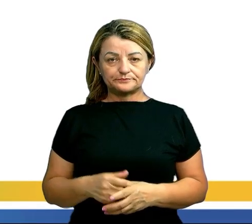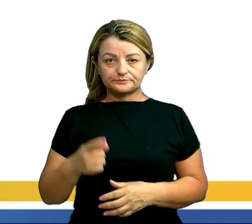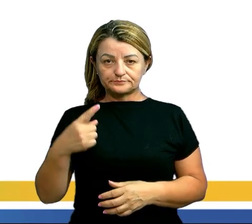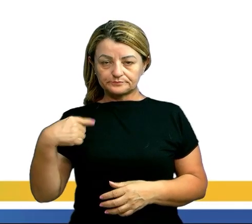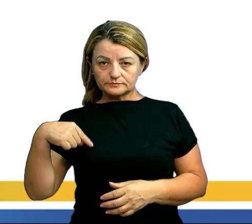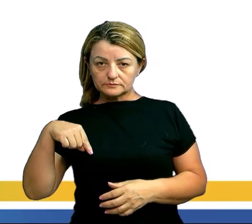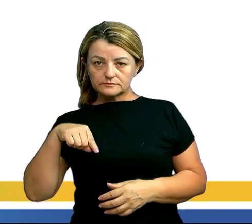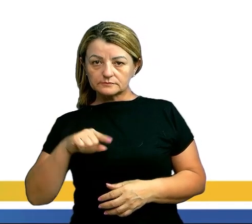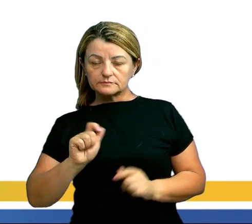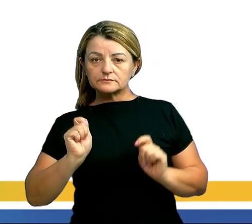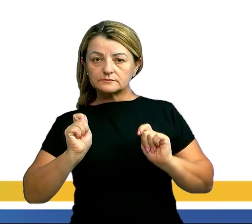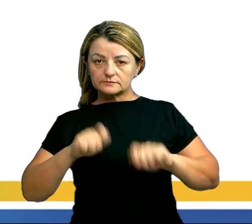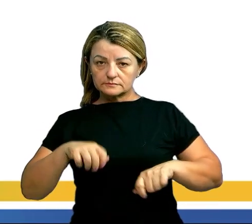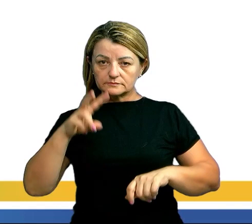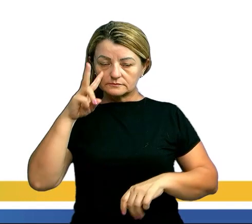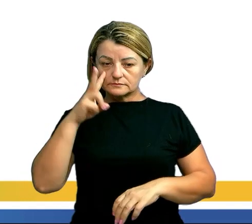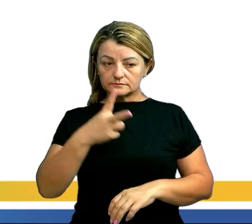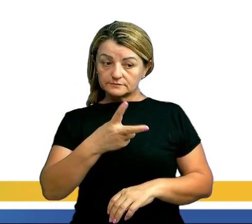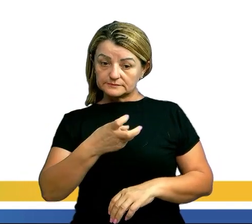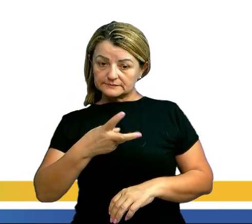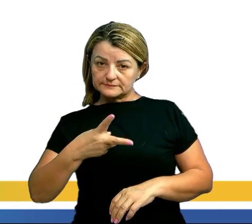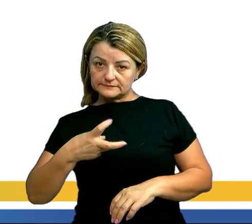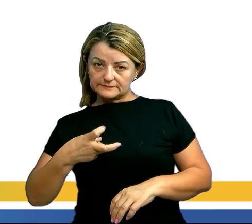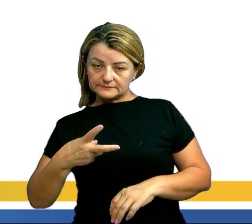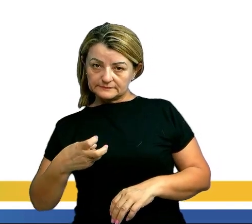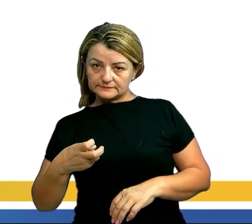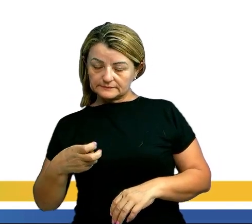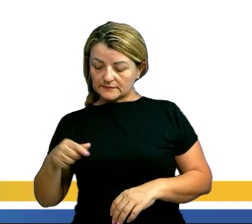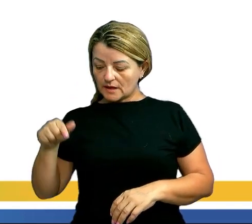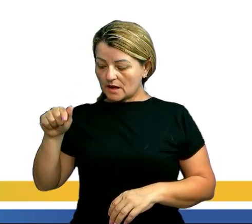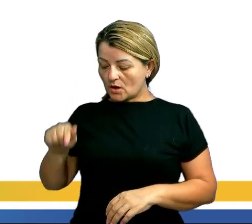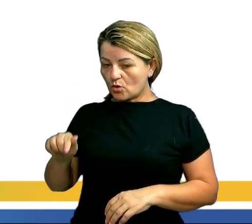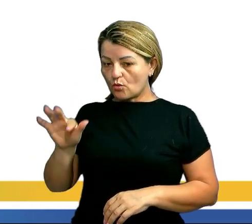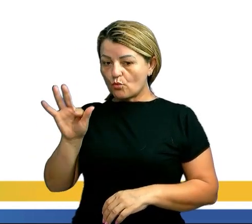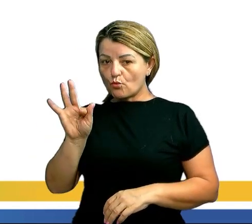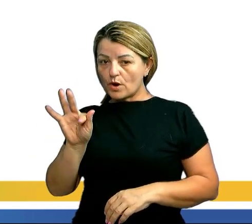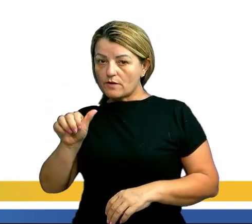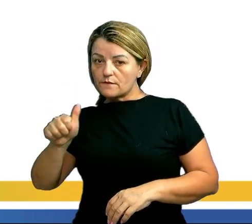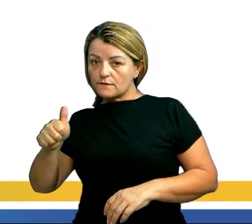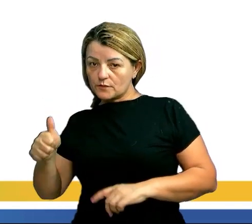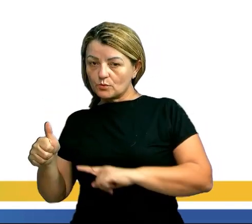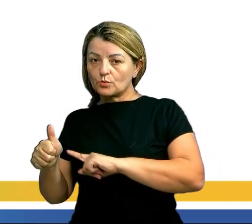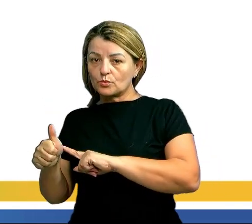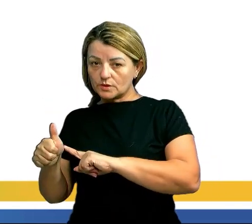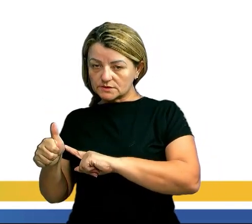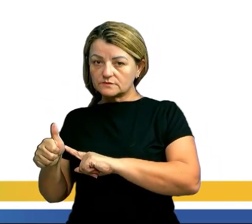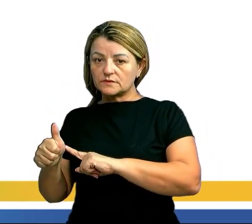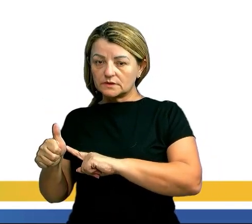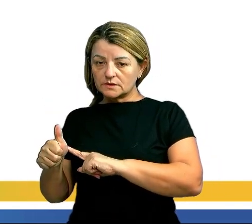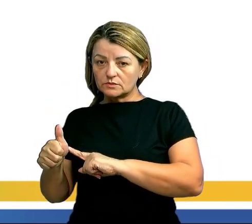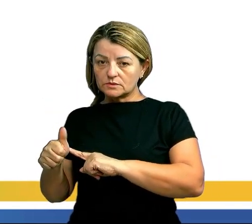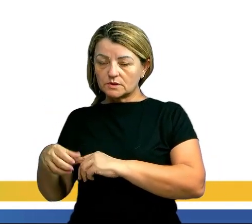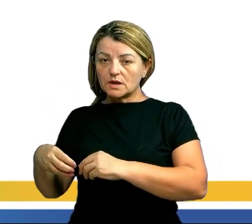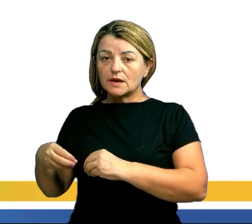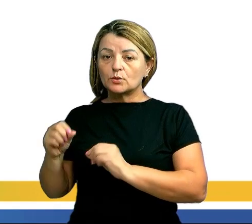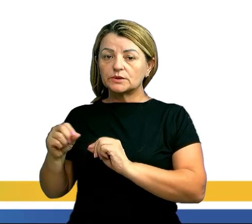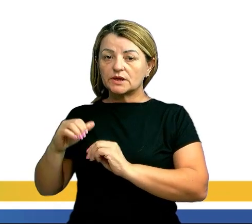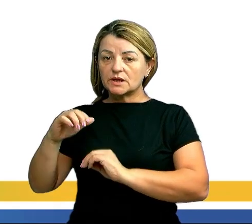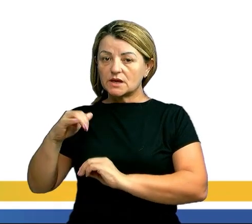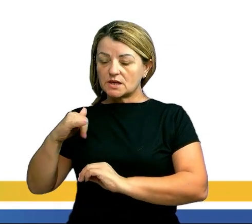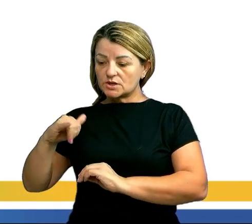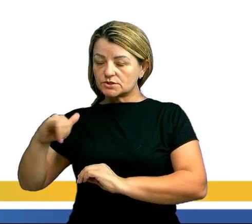pode observar nesse caso que o forno F1 ele de certa forma sim ele vai gastar menos energia elétrica